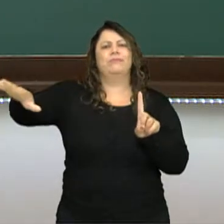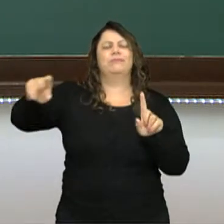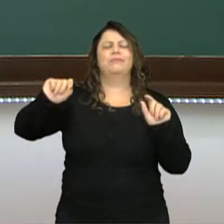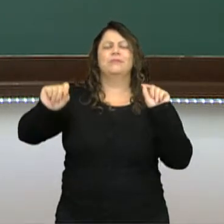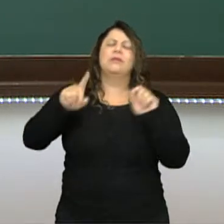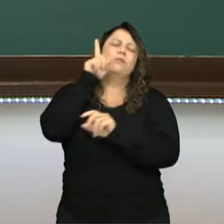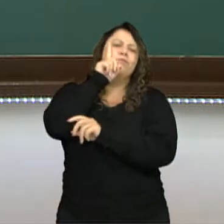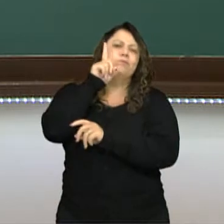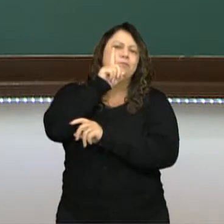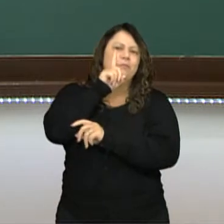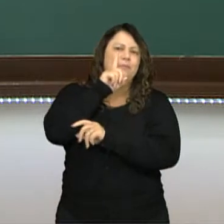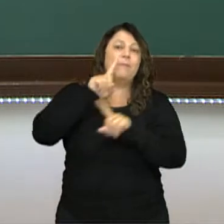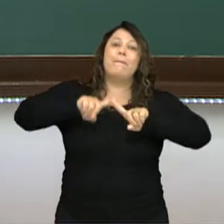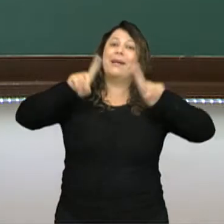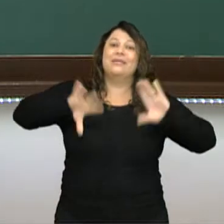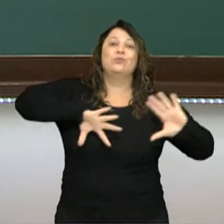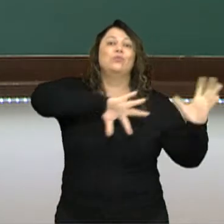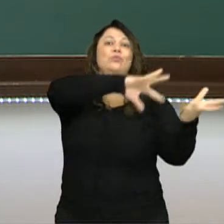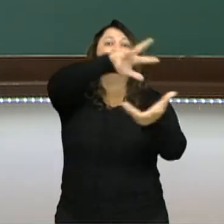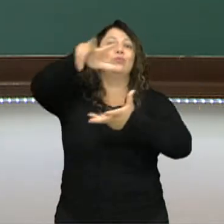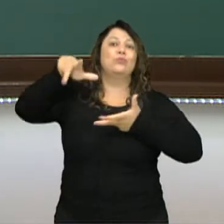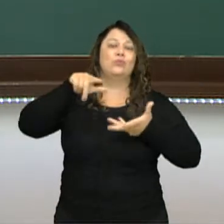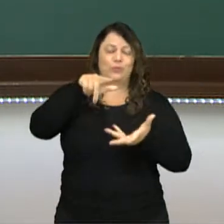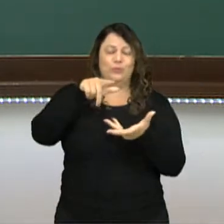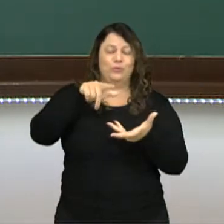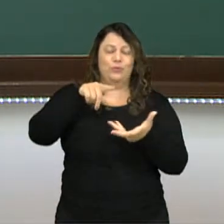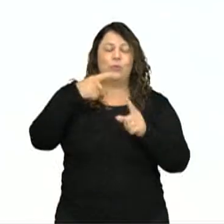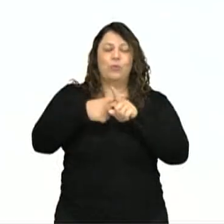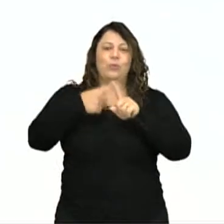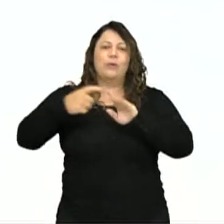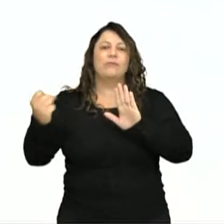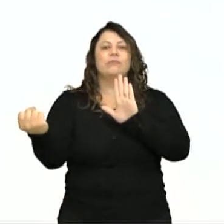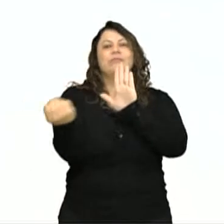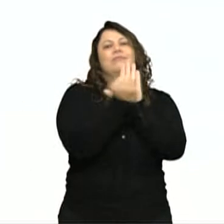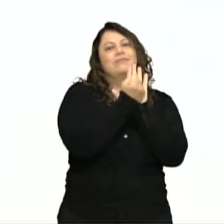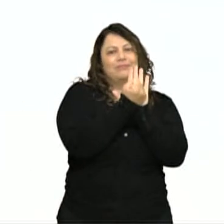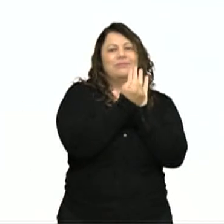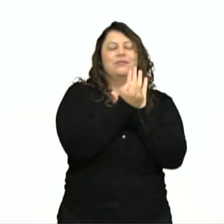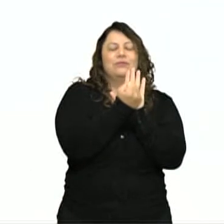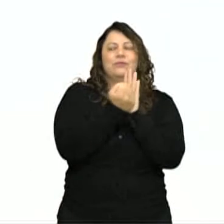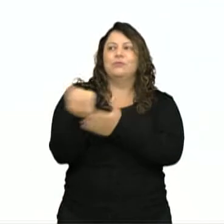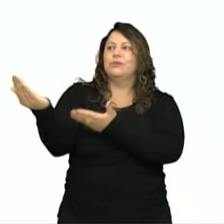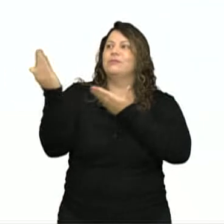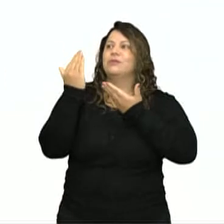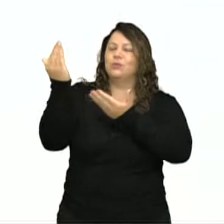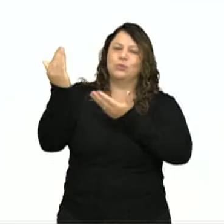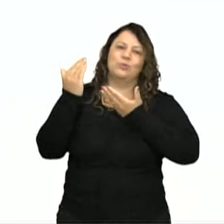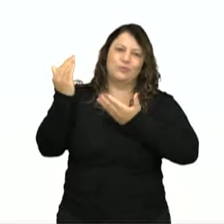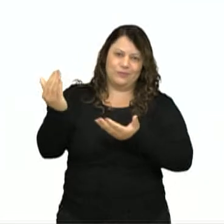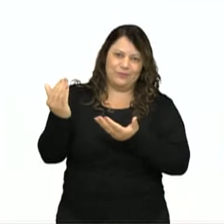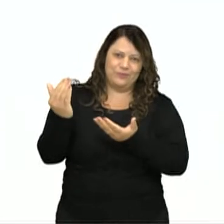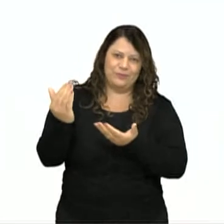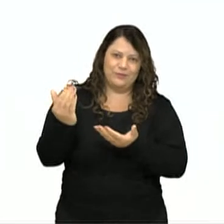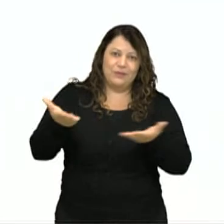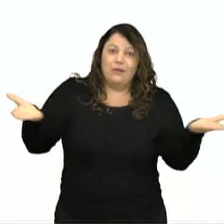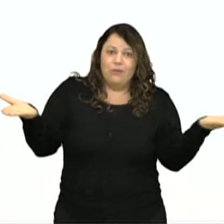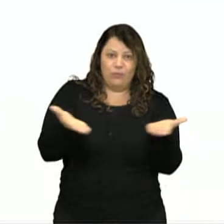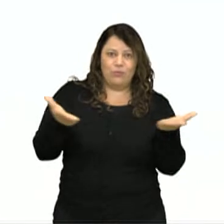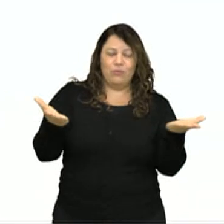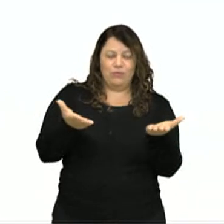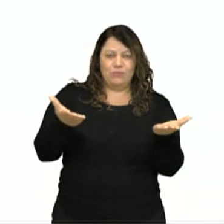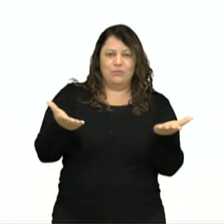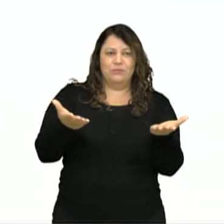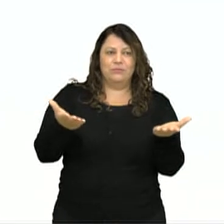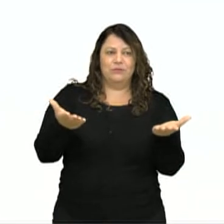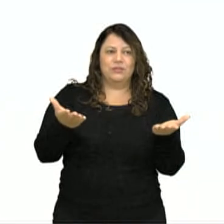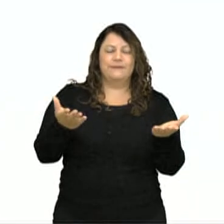no mundo inteiro. Por quê? Porque ele foi um símbolo, o jeans se tornou um símbolo de juventude. Então, hoje, entretanto,